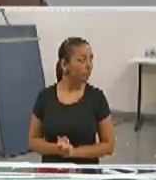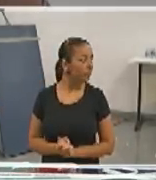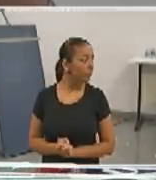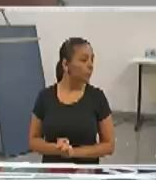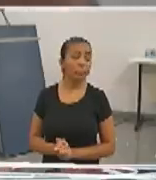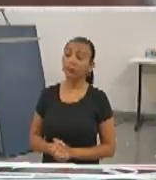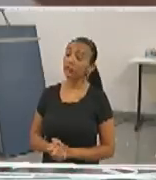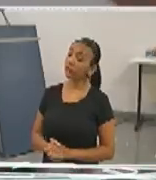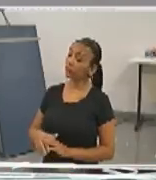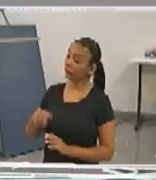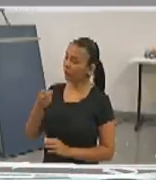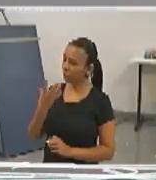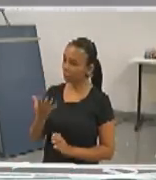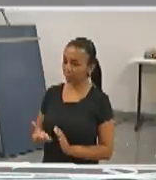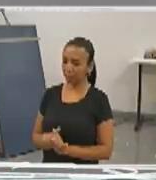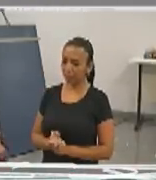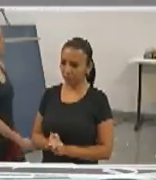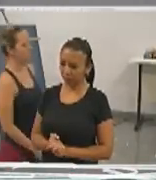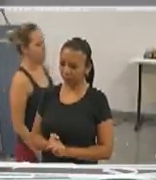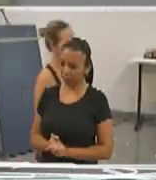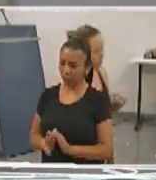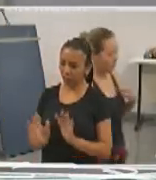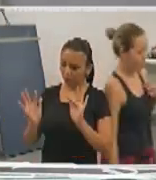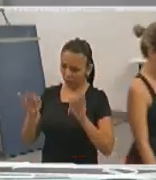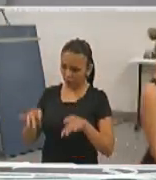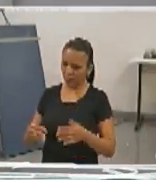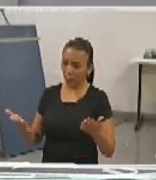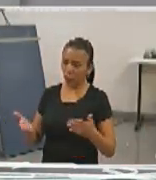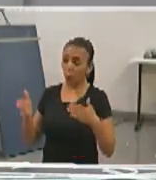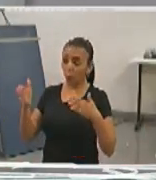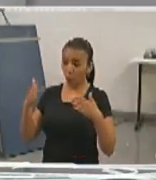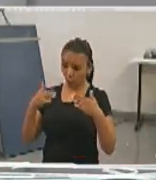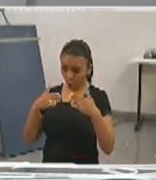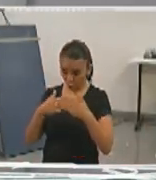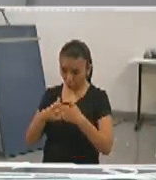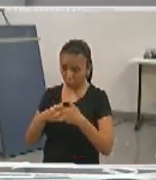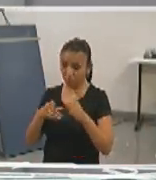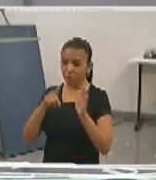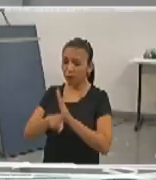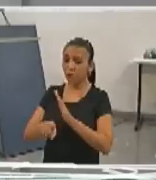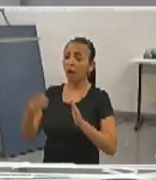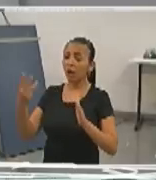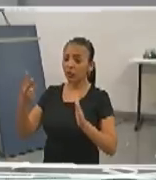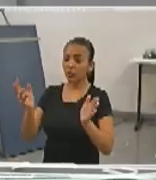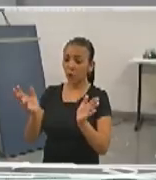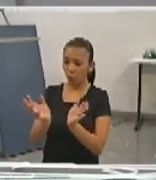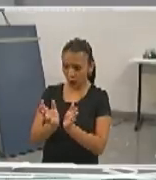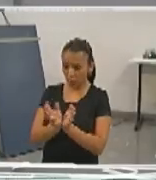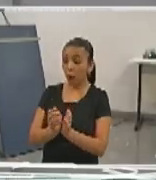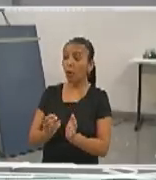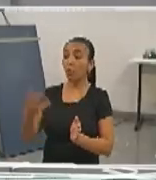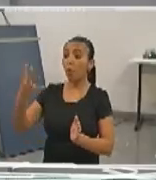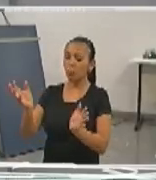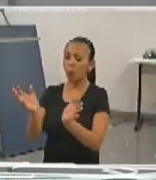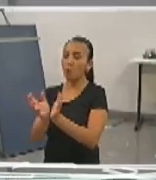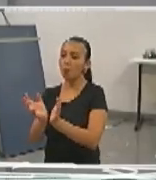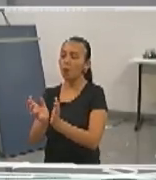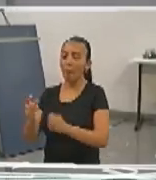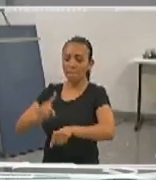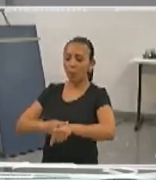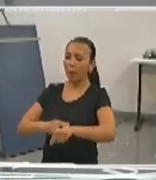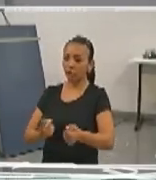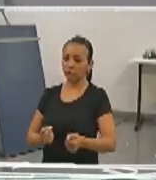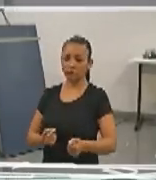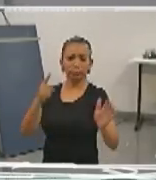Bom, com o fechamento dessa última questão, fechamos também o terceiro bloco, partimos para o quarto. Eu pergunto